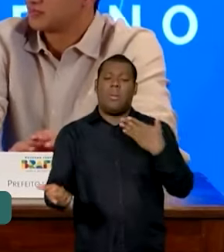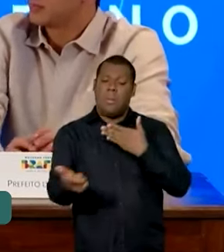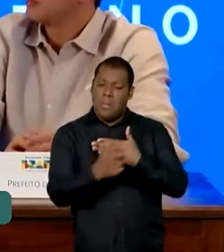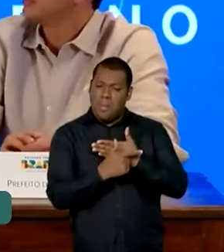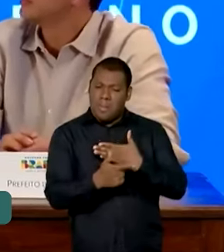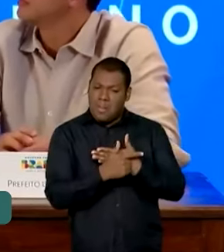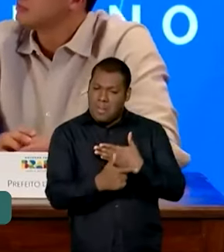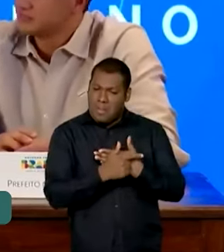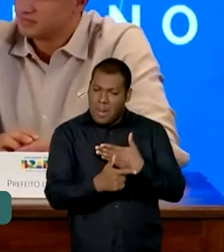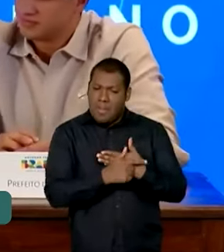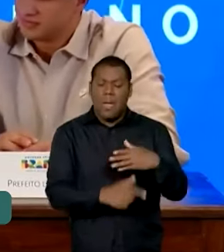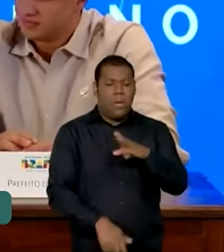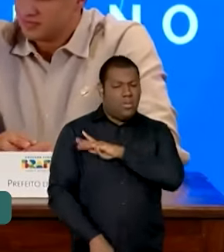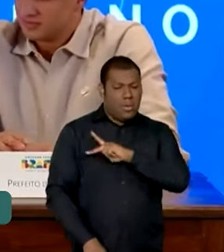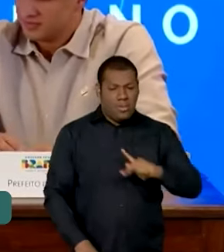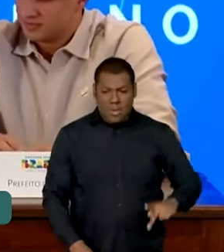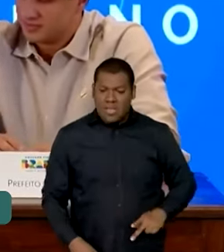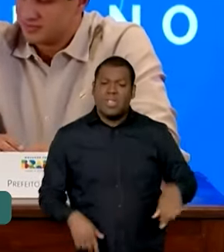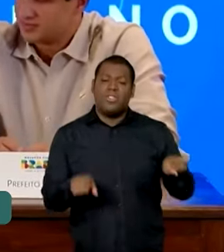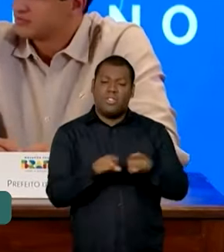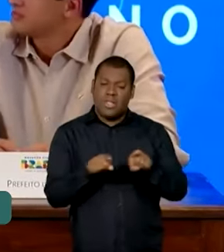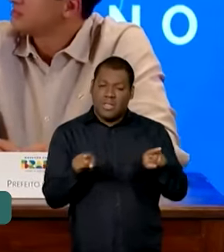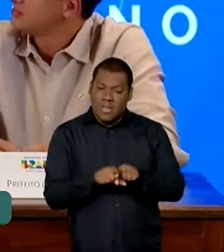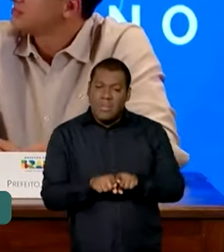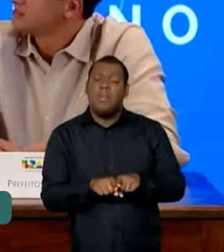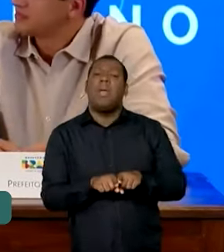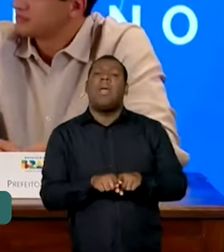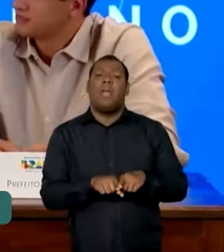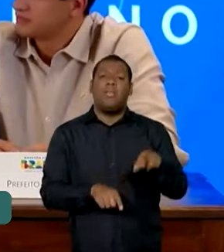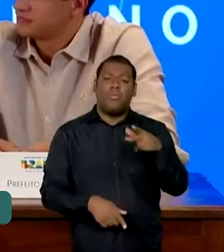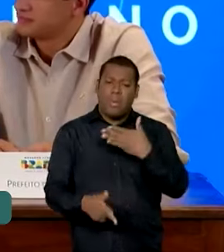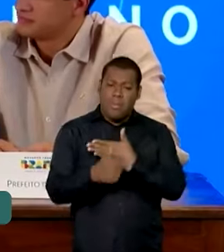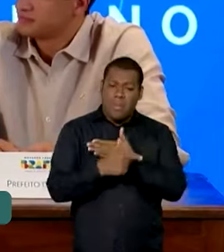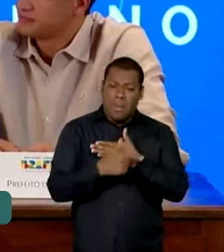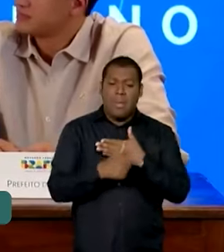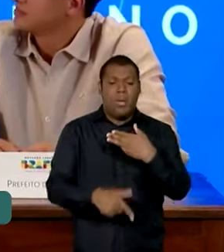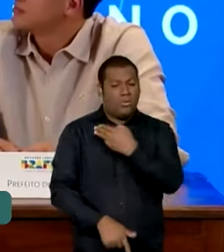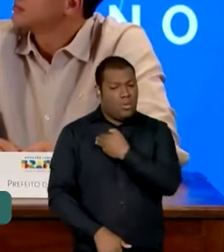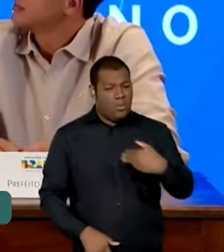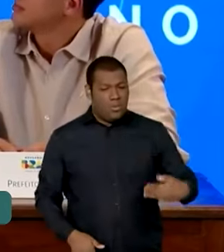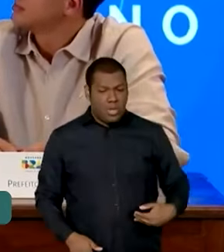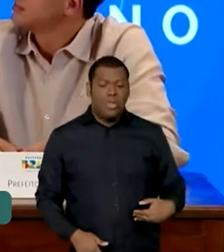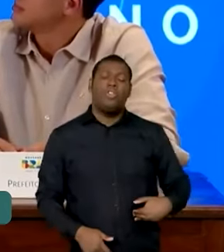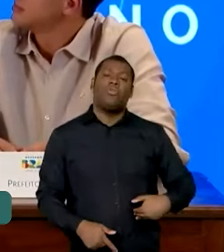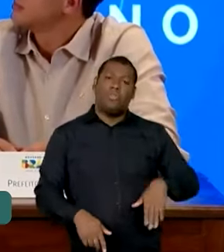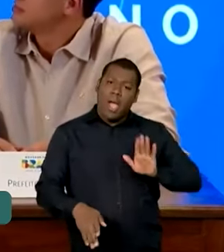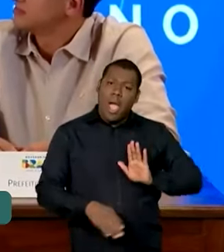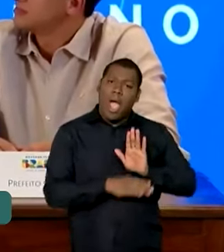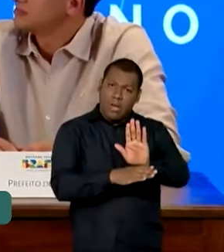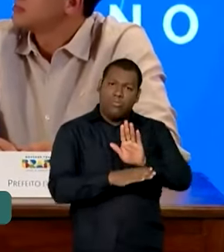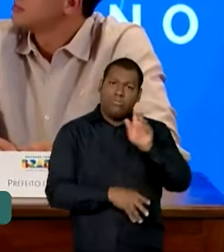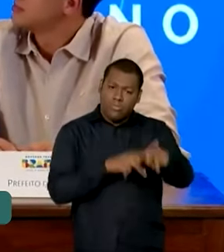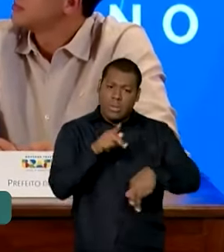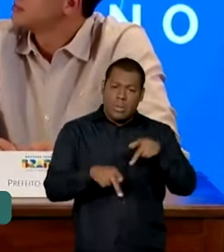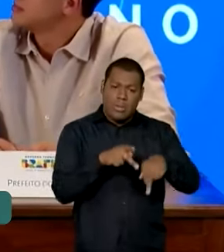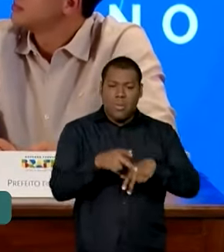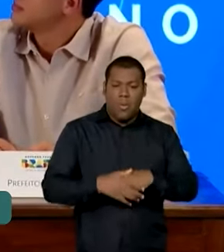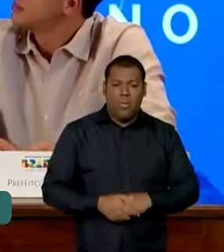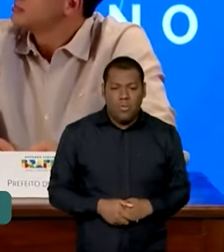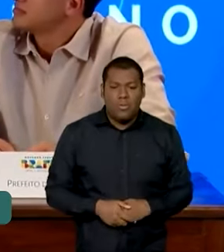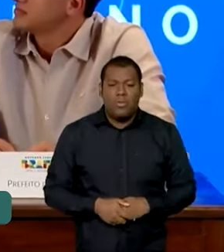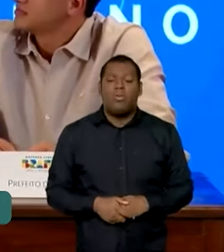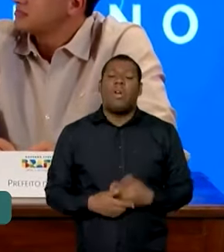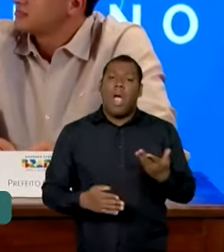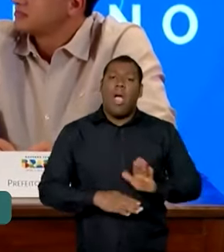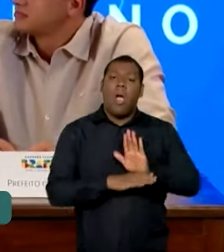devolvendo para a população mais necessitada aquilo que a gente tem a obrigação de fazer. É dando